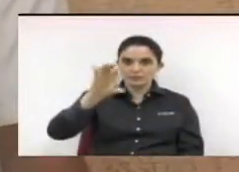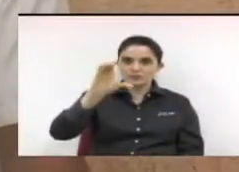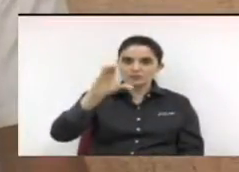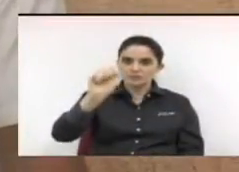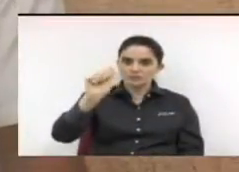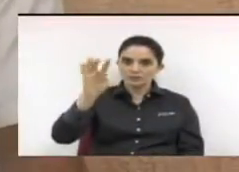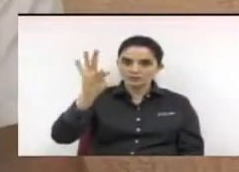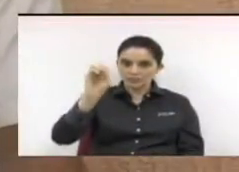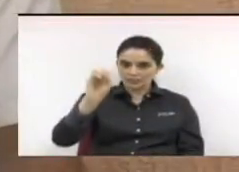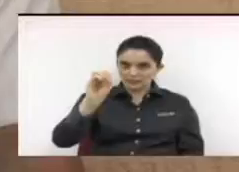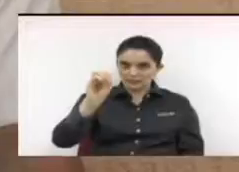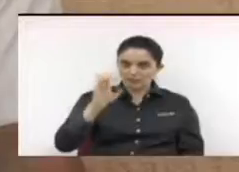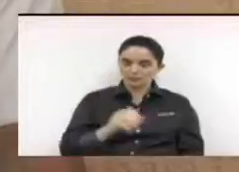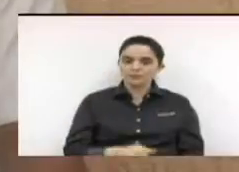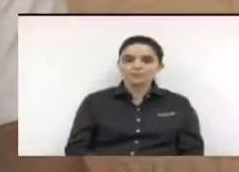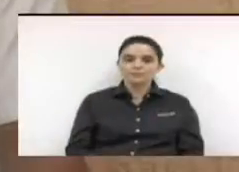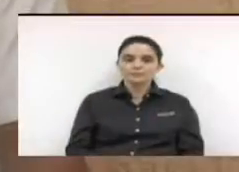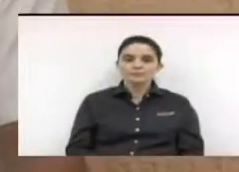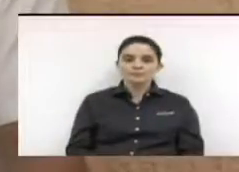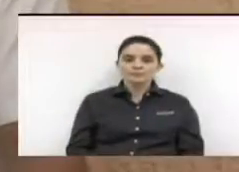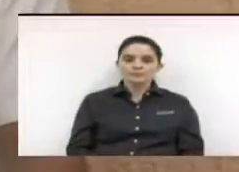estendo aos professores.